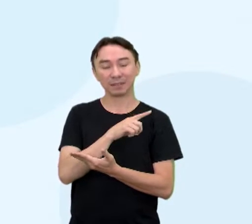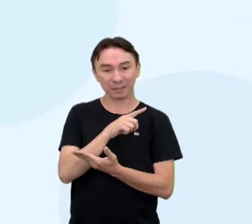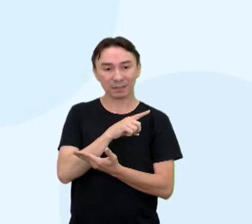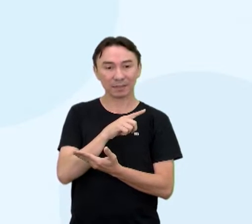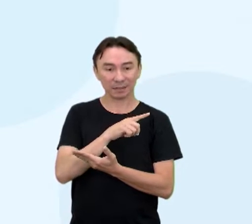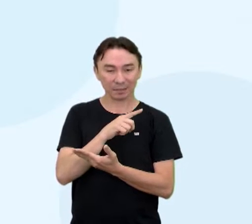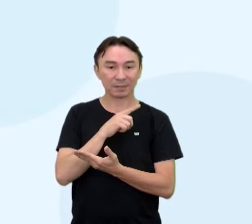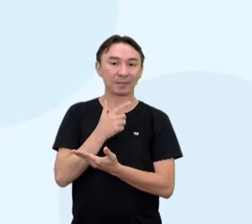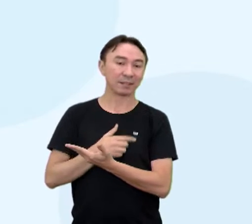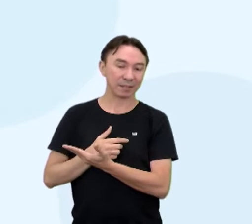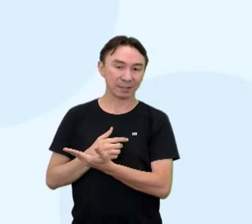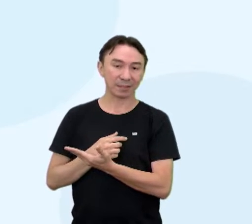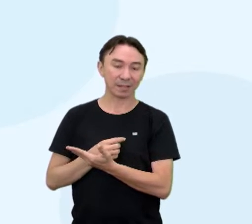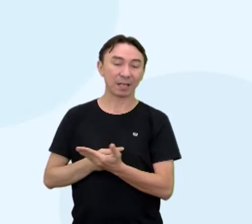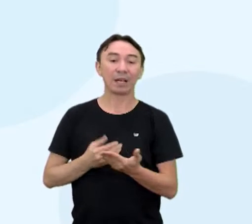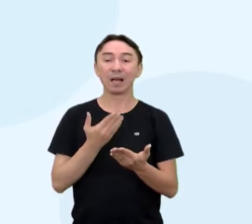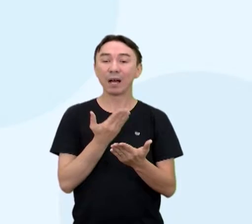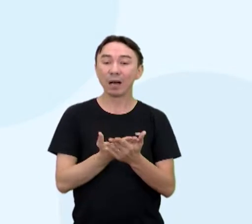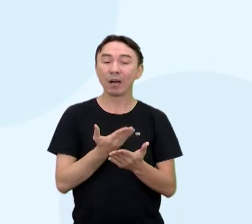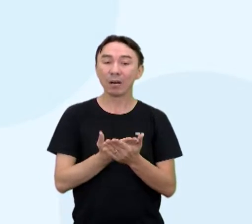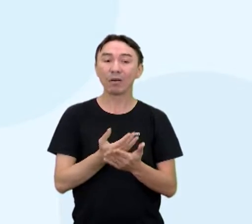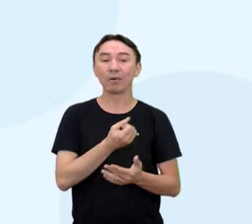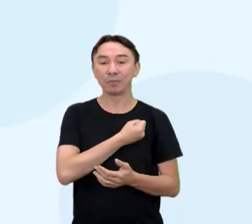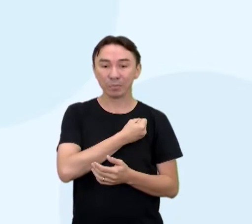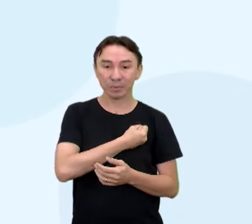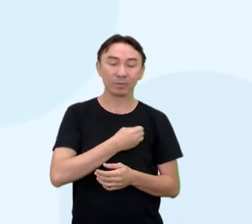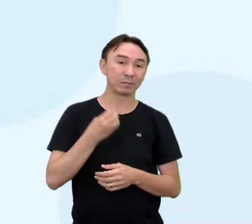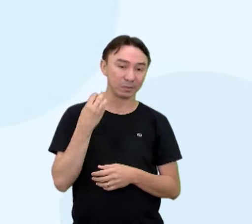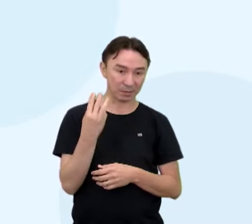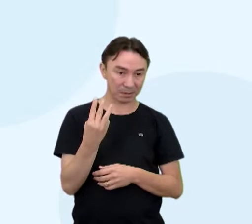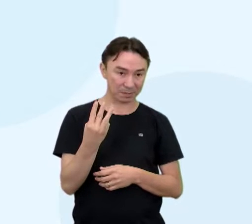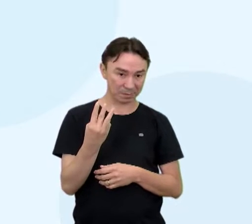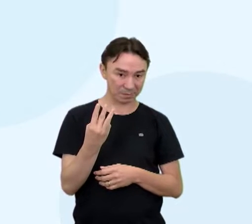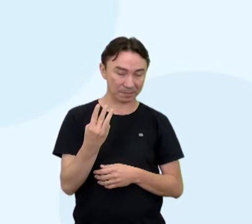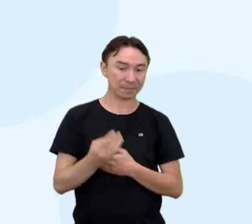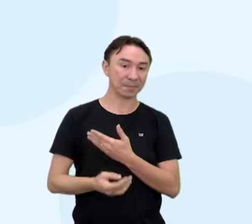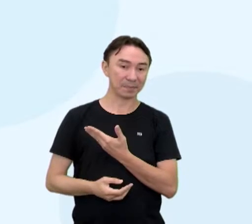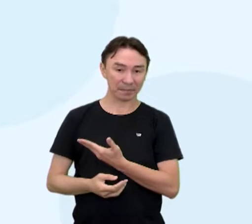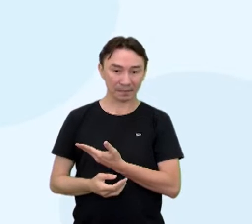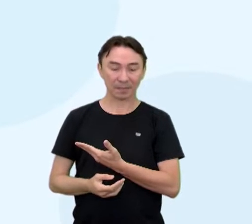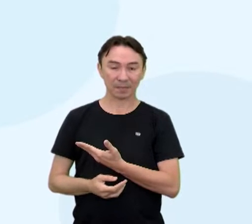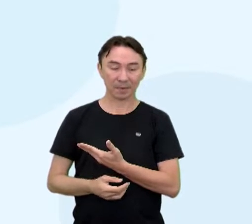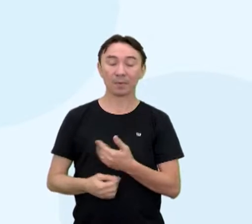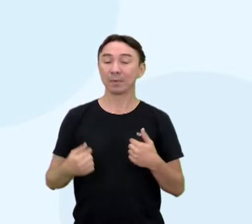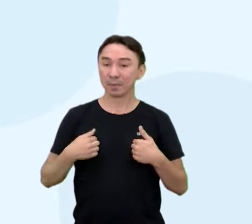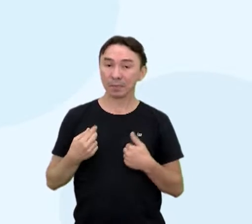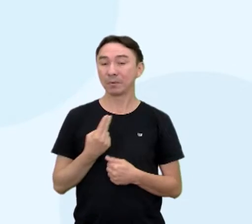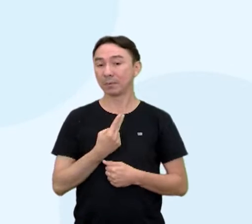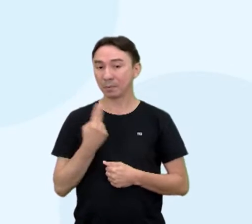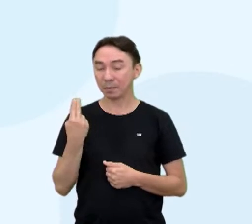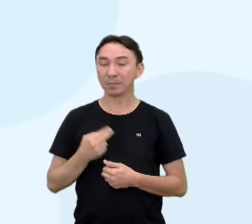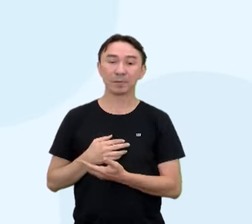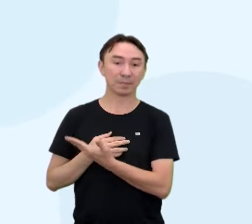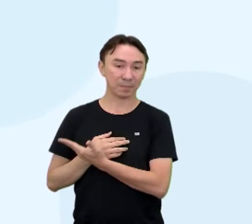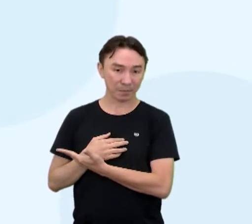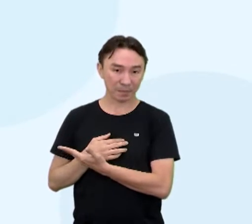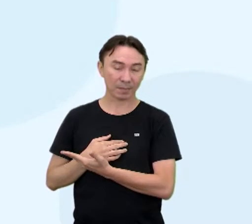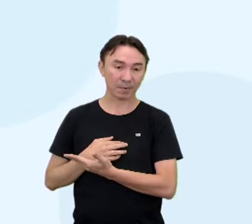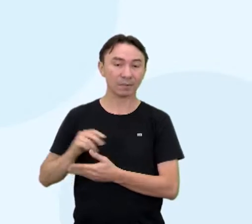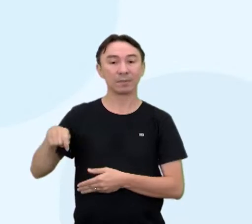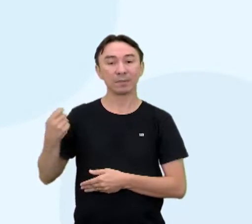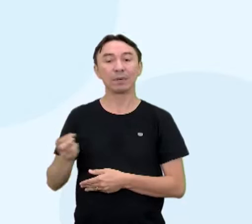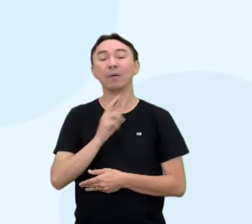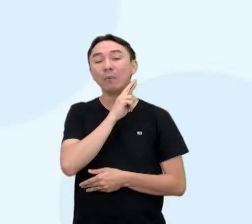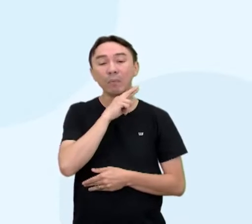atividade 3, estamos no desenvolvimento 2, aula 3. Eu sou o professor Antônio Russo Júnior, professor de